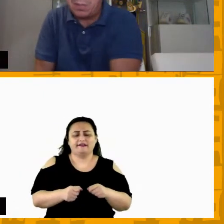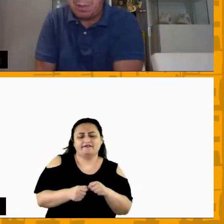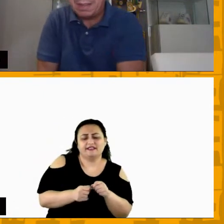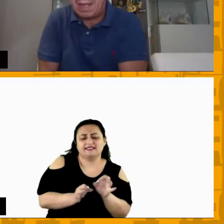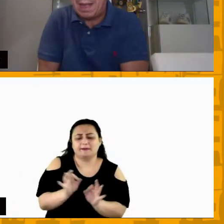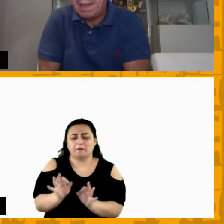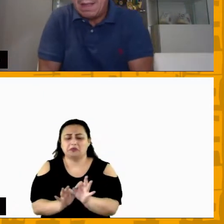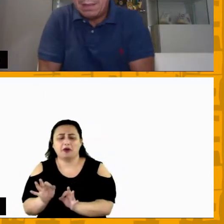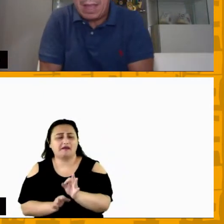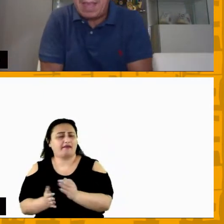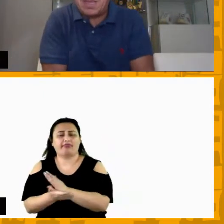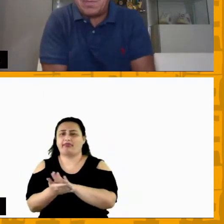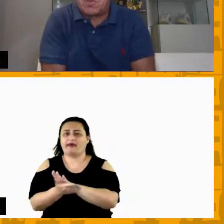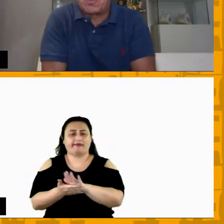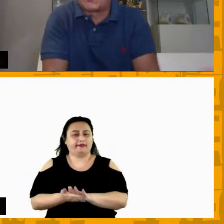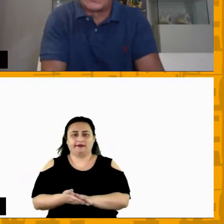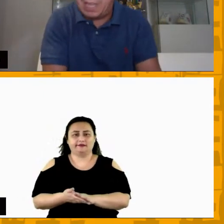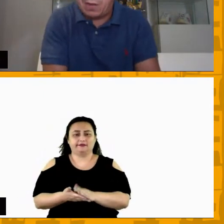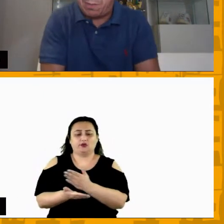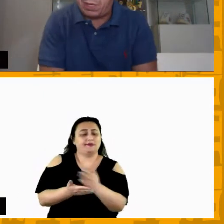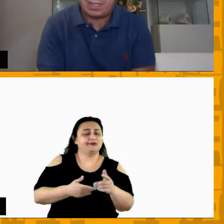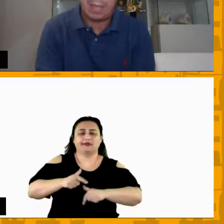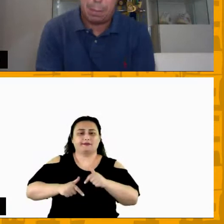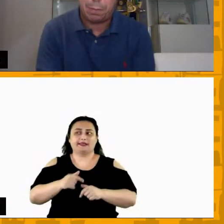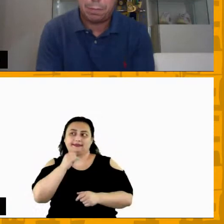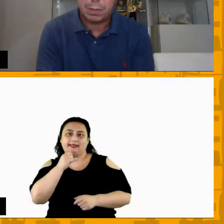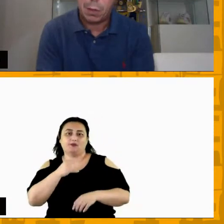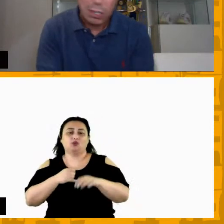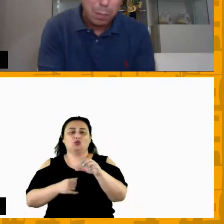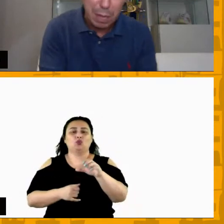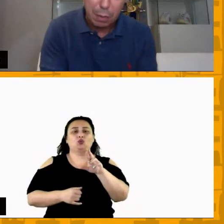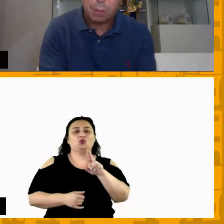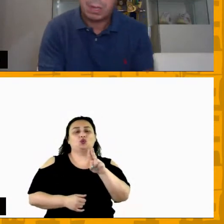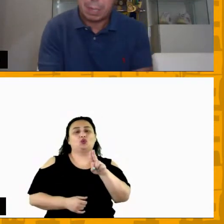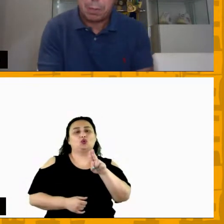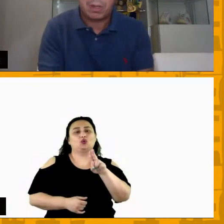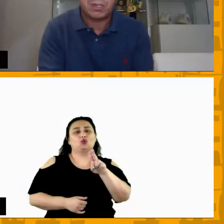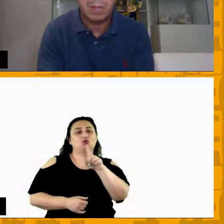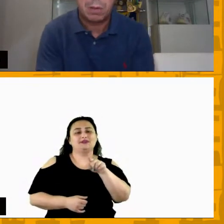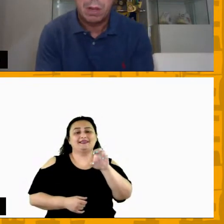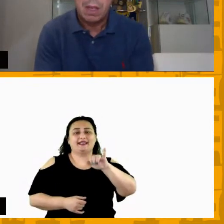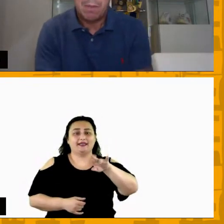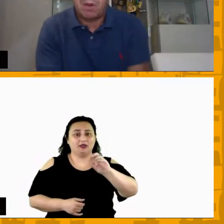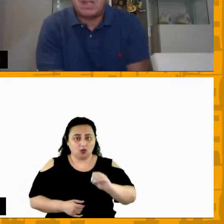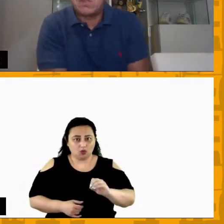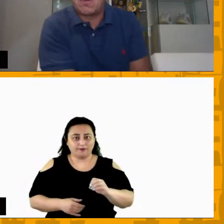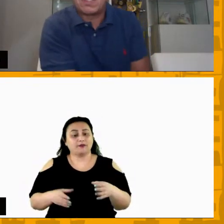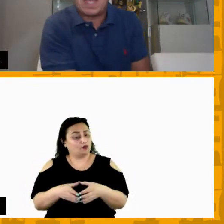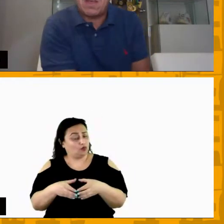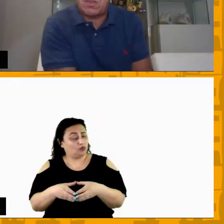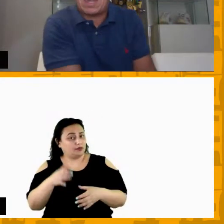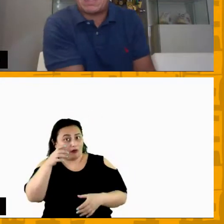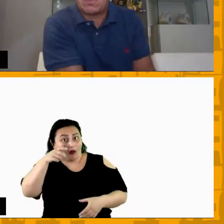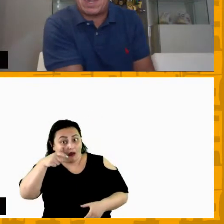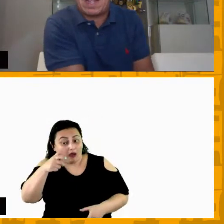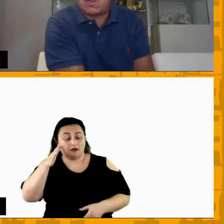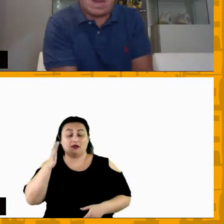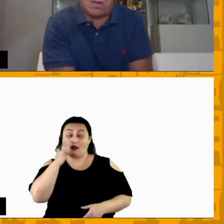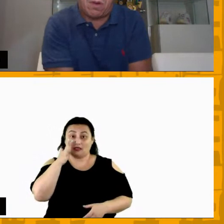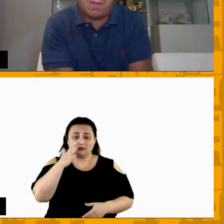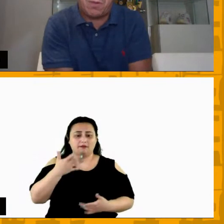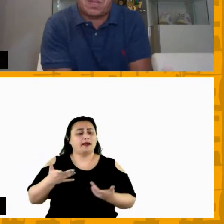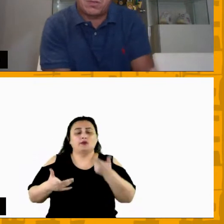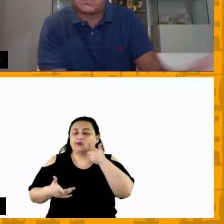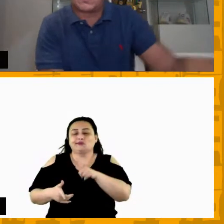gostaria de implantar tem equipes como o Cruzeiro por exemplo que eu admiro é uma equipe que eu admiro eles não conseguem contratar um